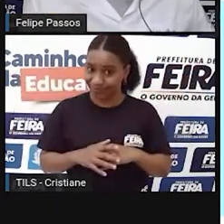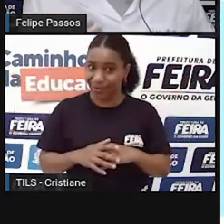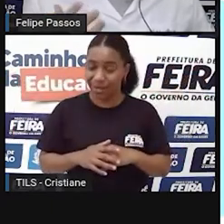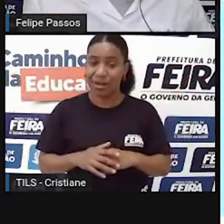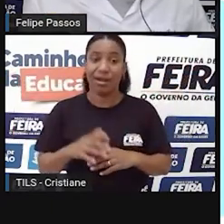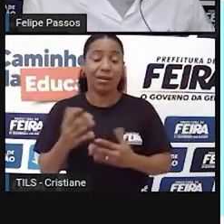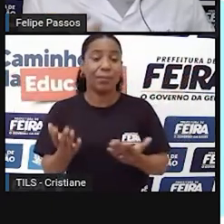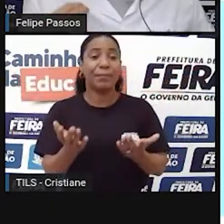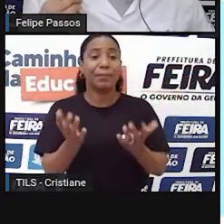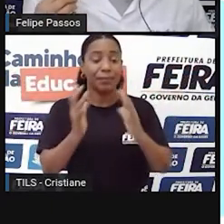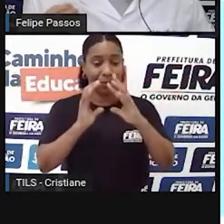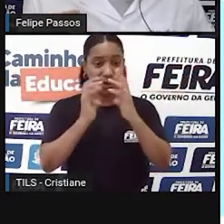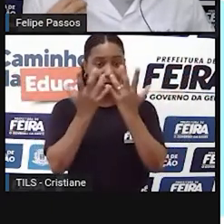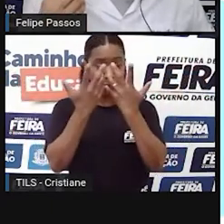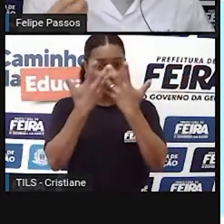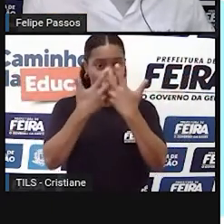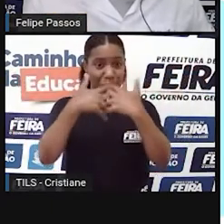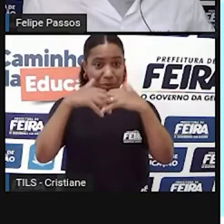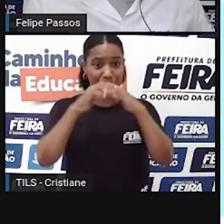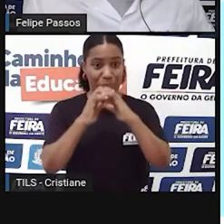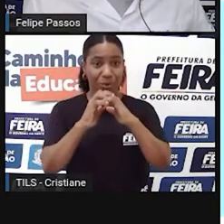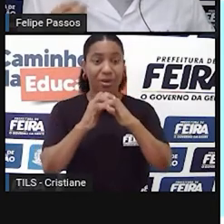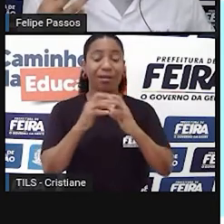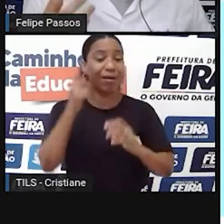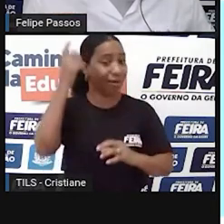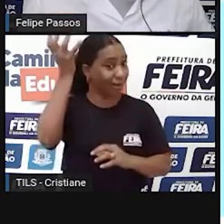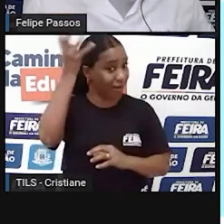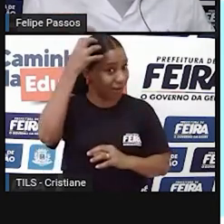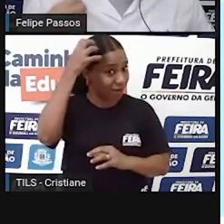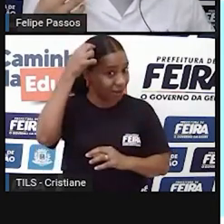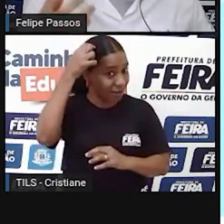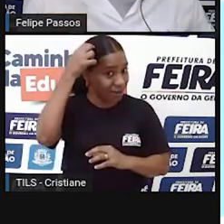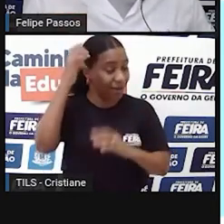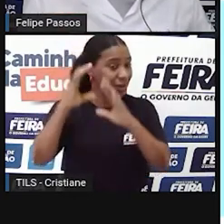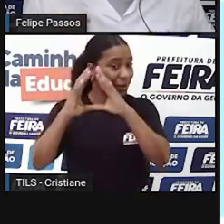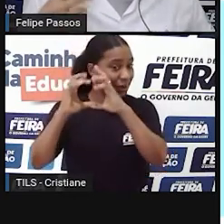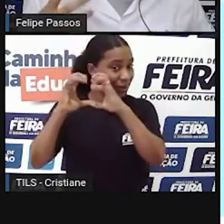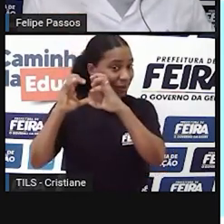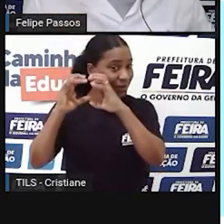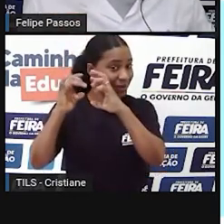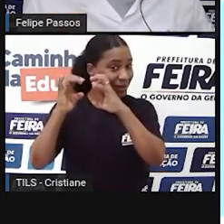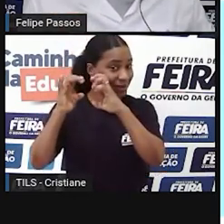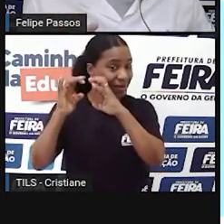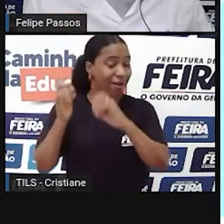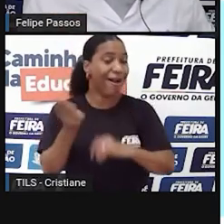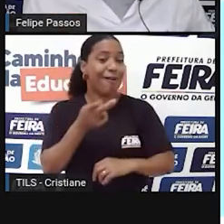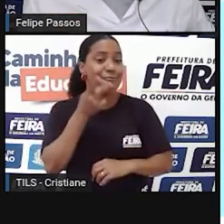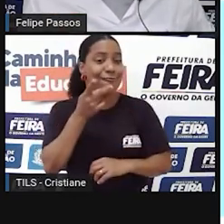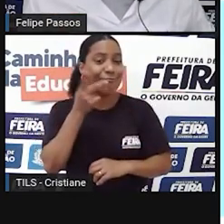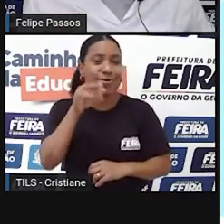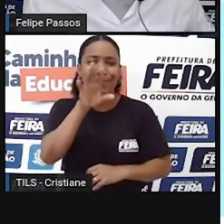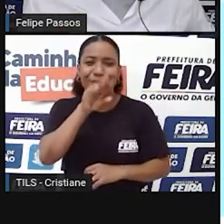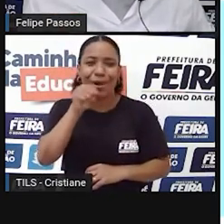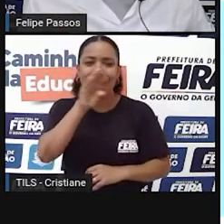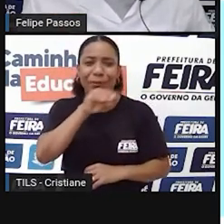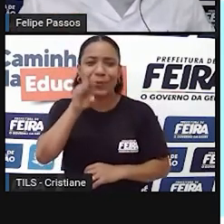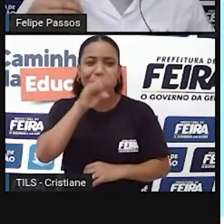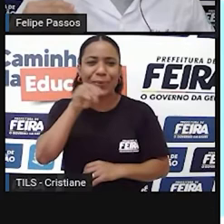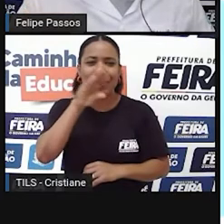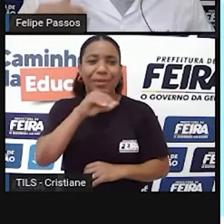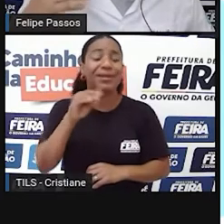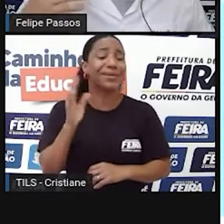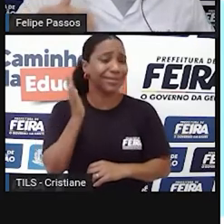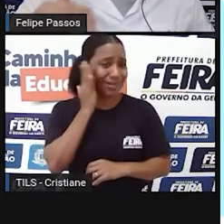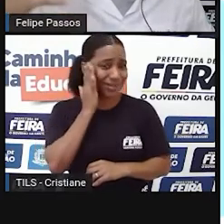provavelmente, algum vocabulário, algumas palavras que a gente usava para se comunicar lá no continente africano.